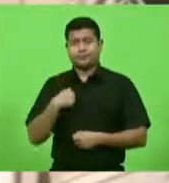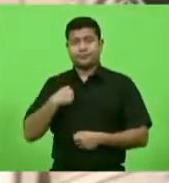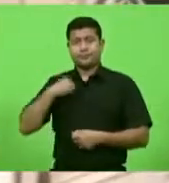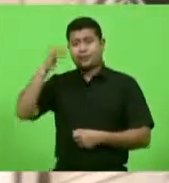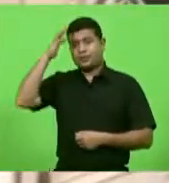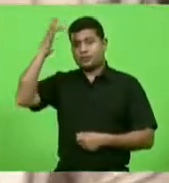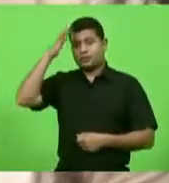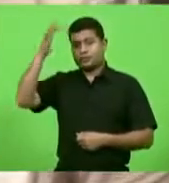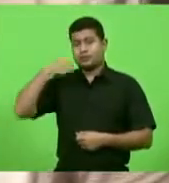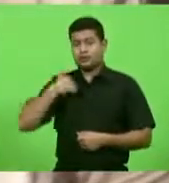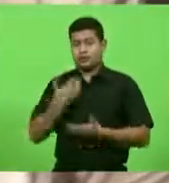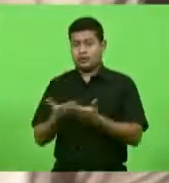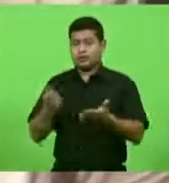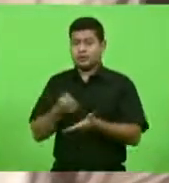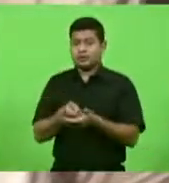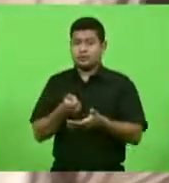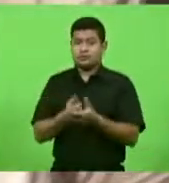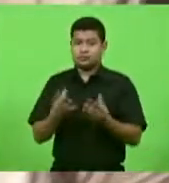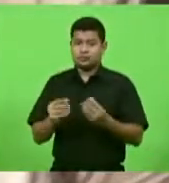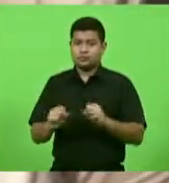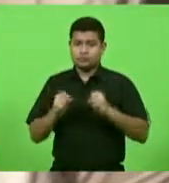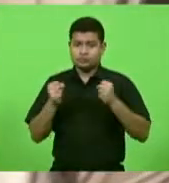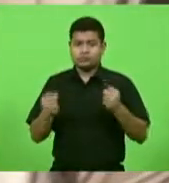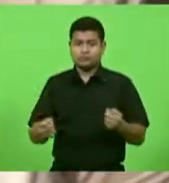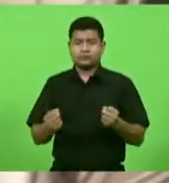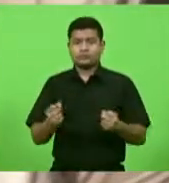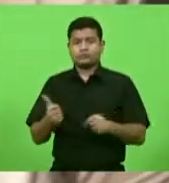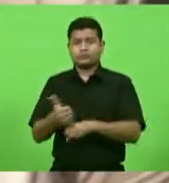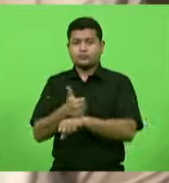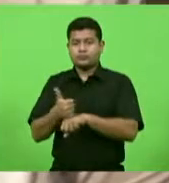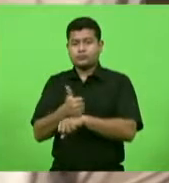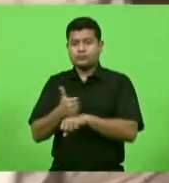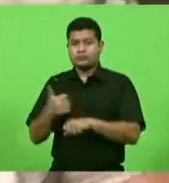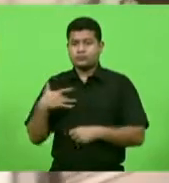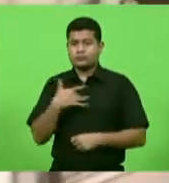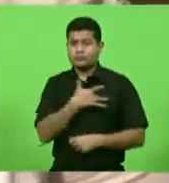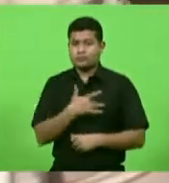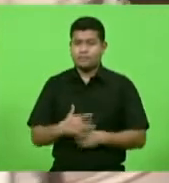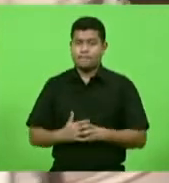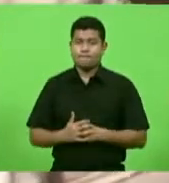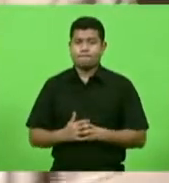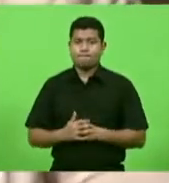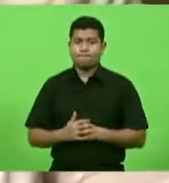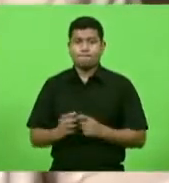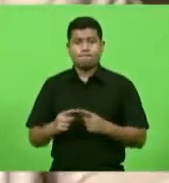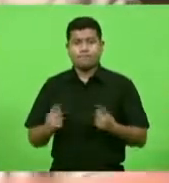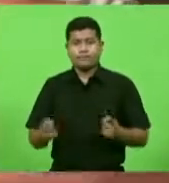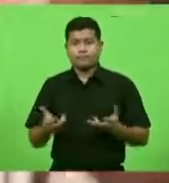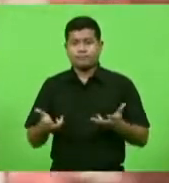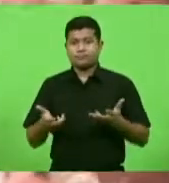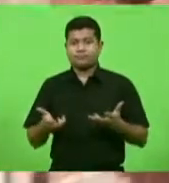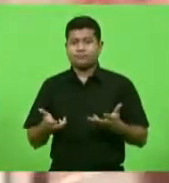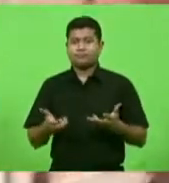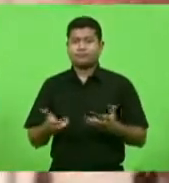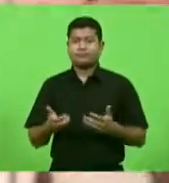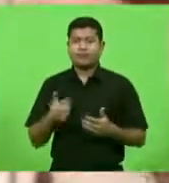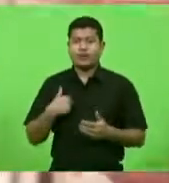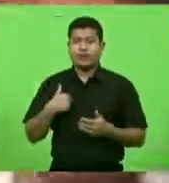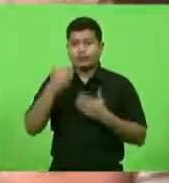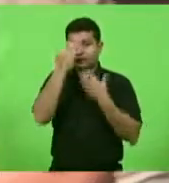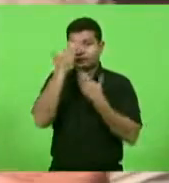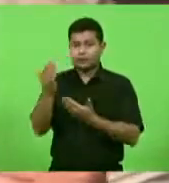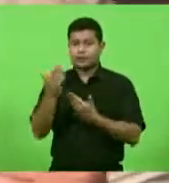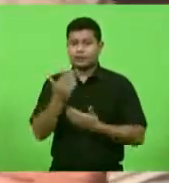a pandemia vai exigir muito esforço dos profissionais em saúde então eu quero agradecer ao